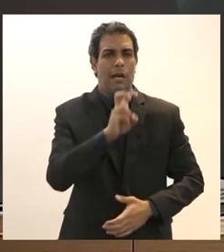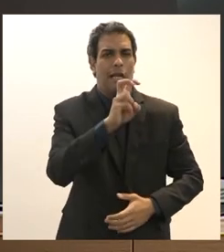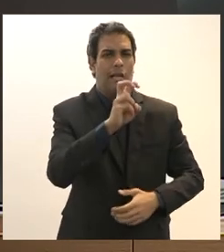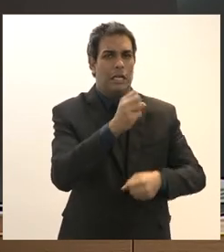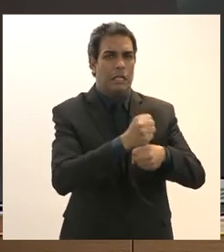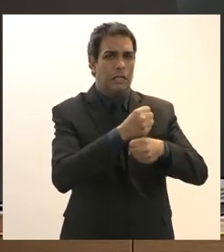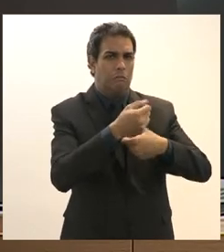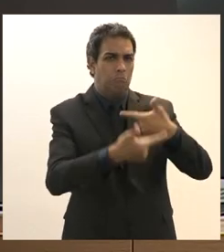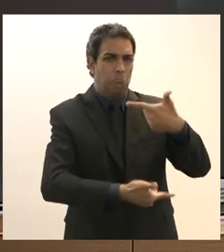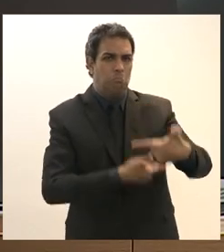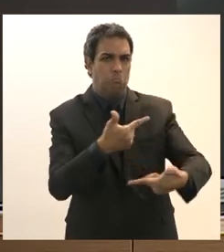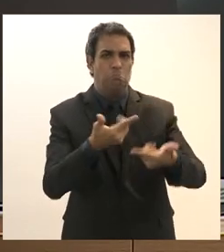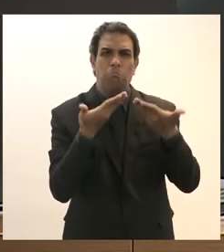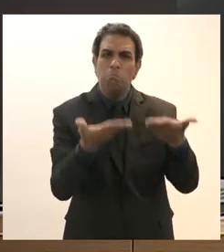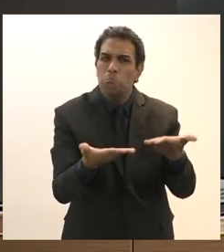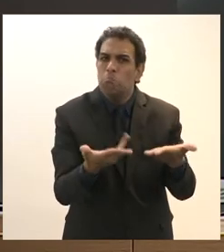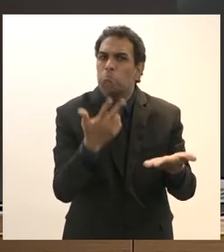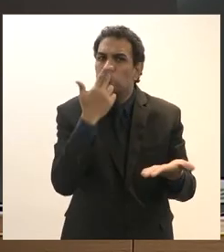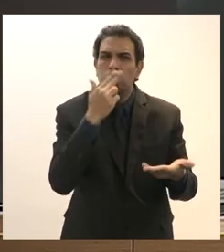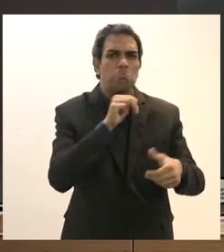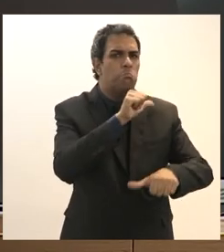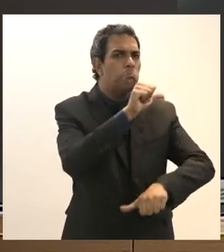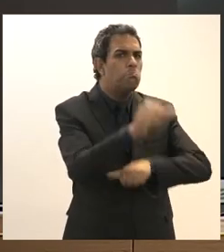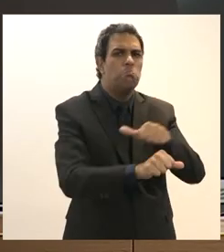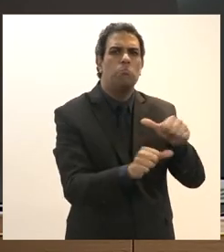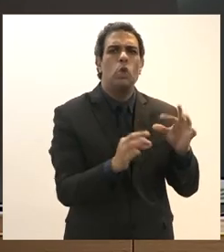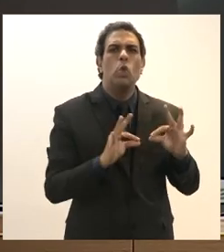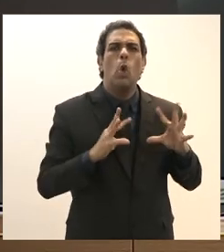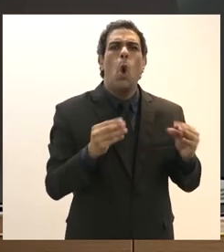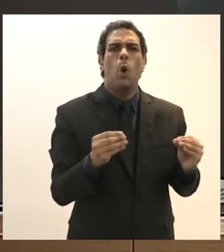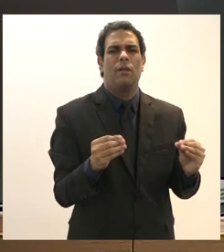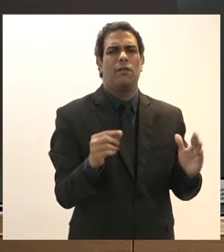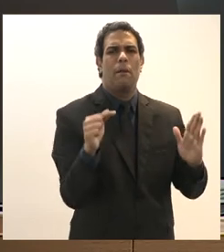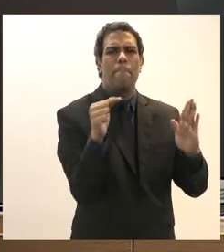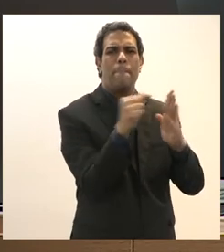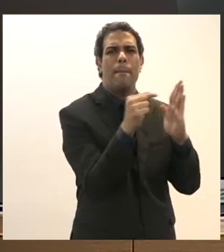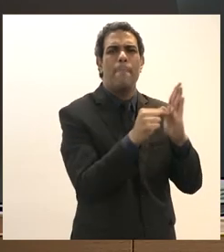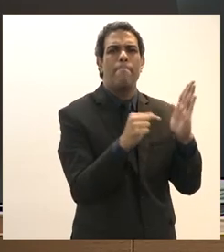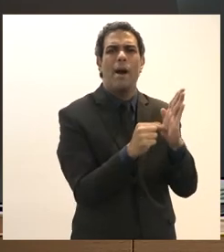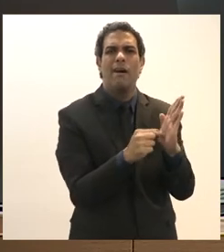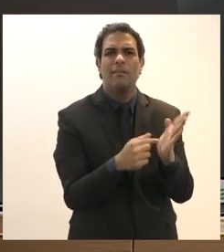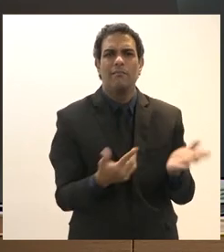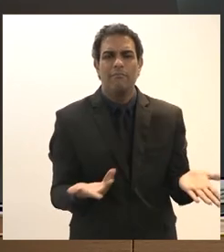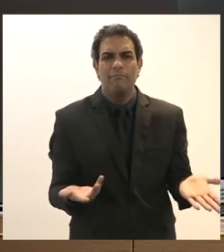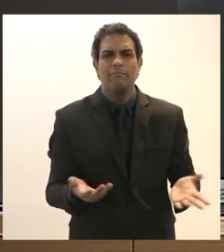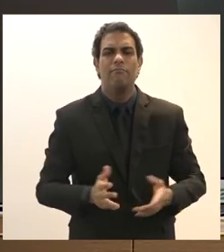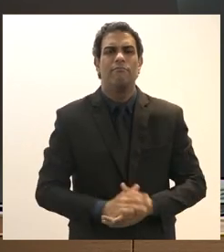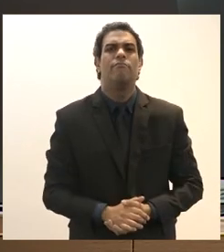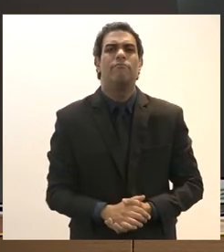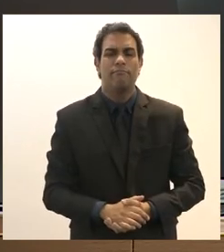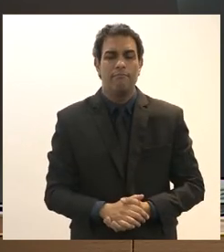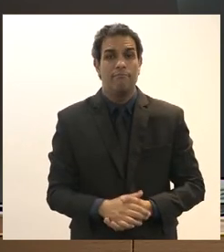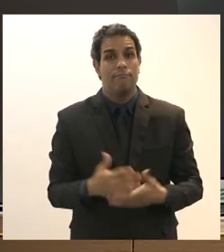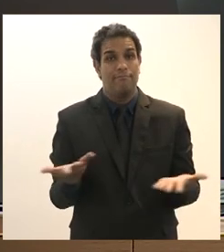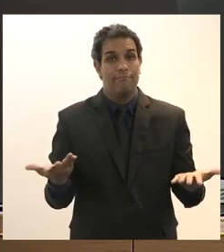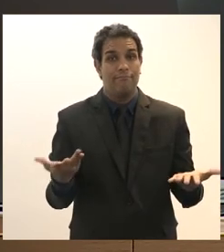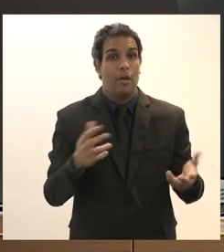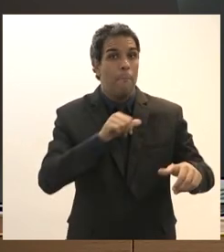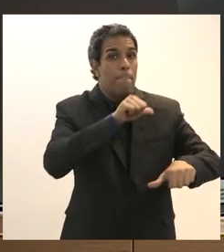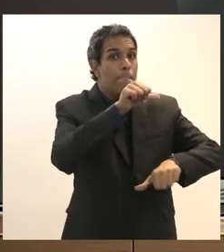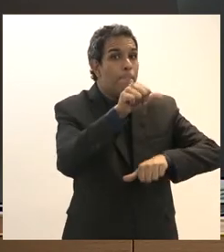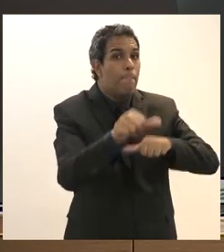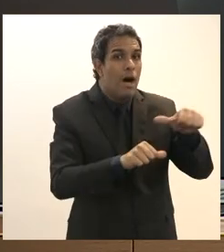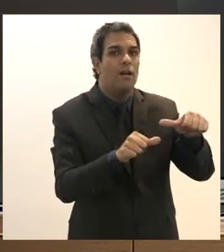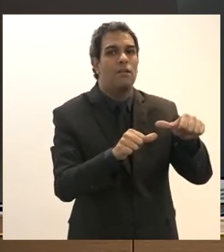promulgação da Constituição fosse se transformar quase que permanentemente num congresso constituinte quer dizer adulterando